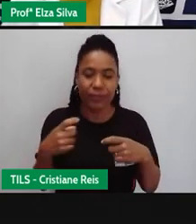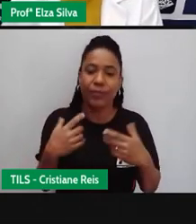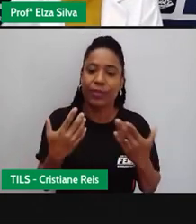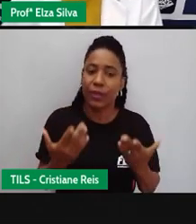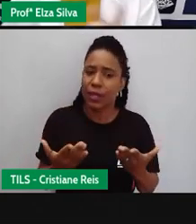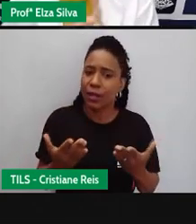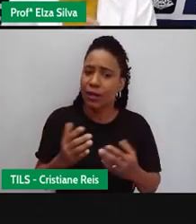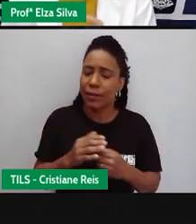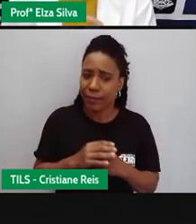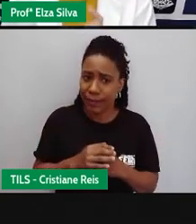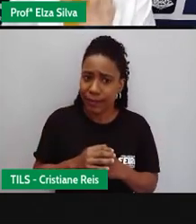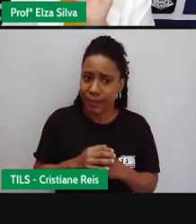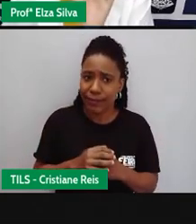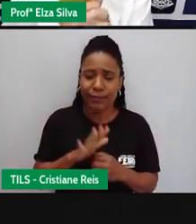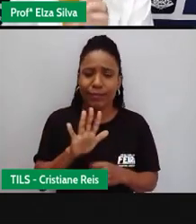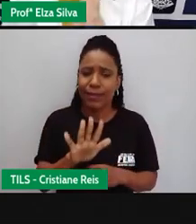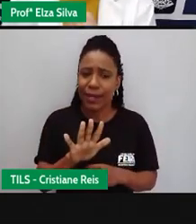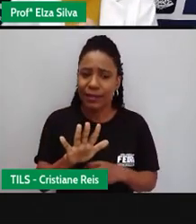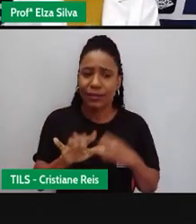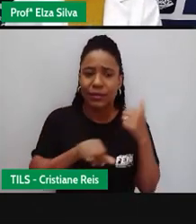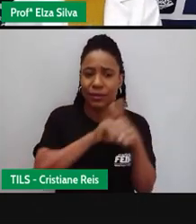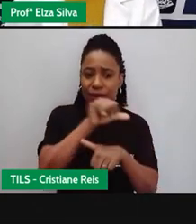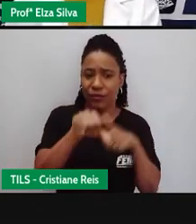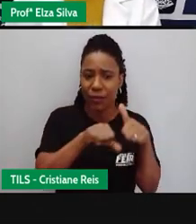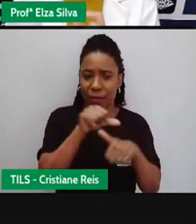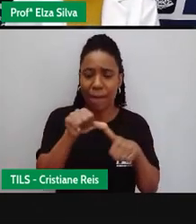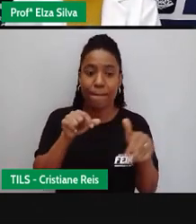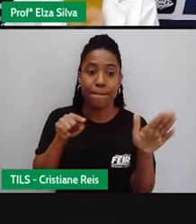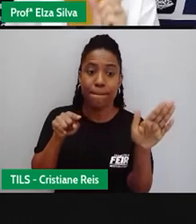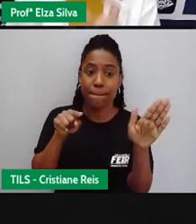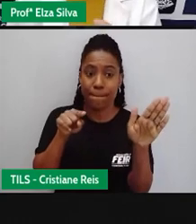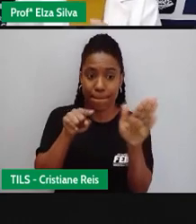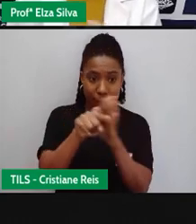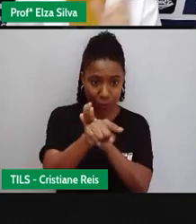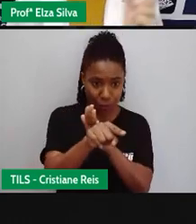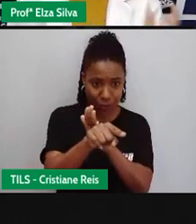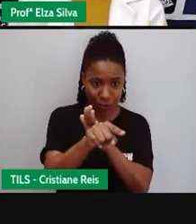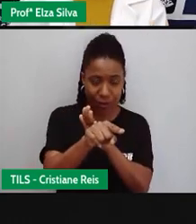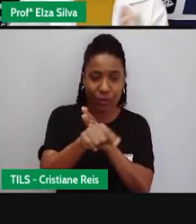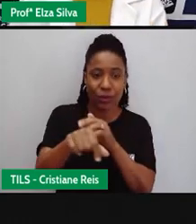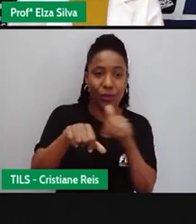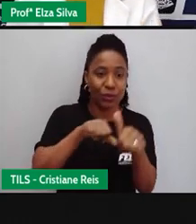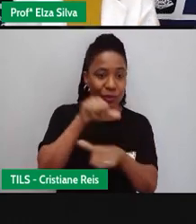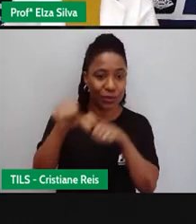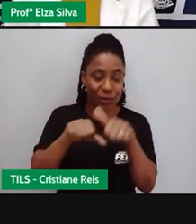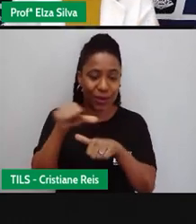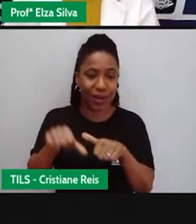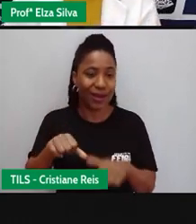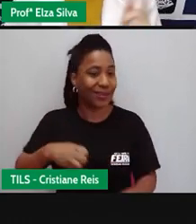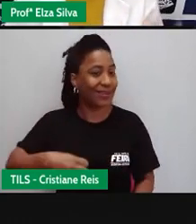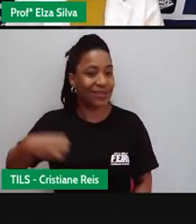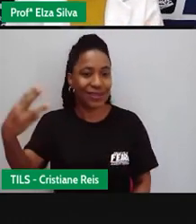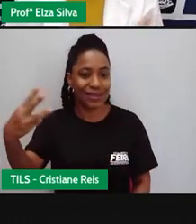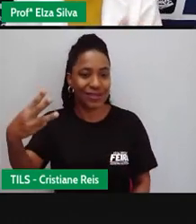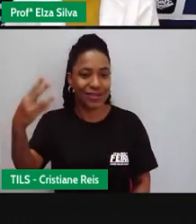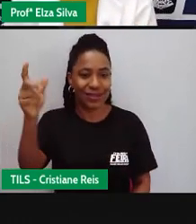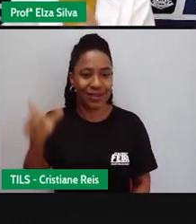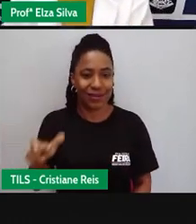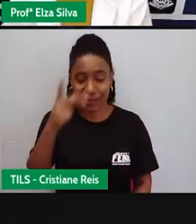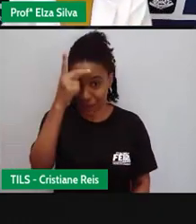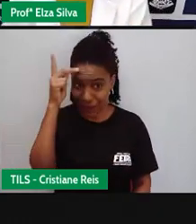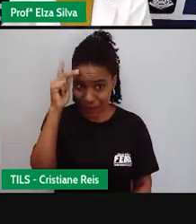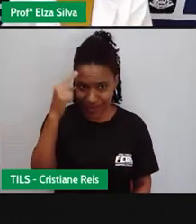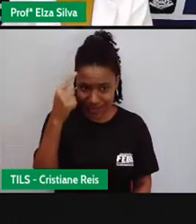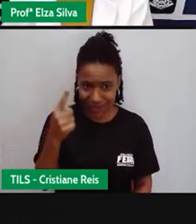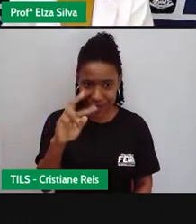Eu quiser Transformar esta pergunta Utilizando o sujeito Em terceira pessoa do singular He She